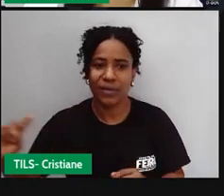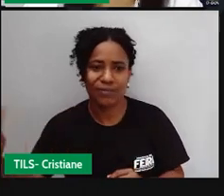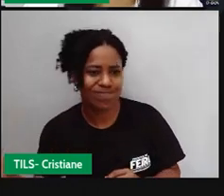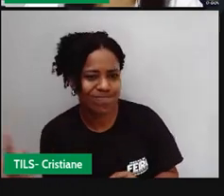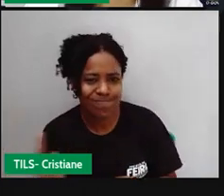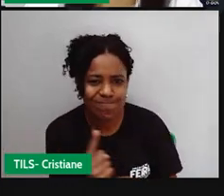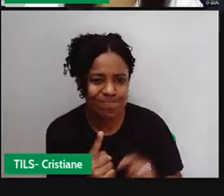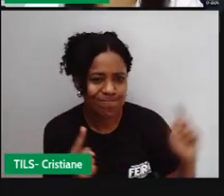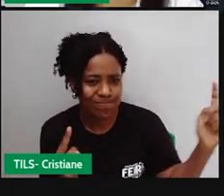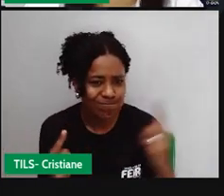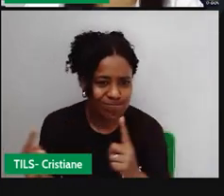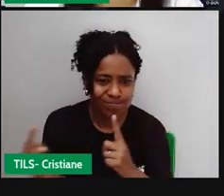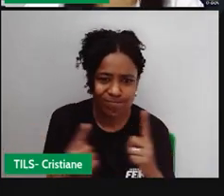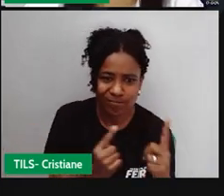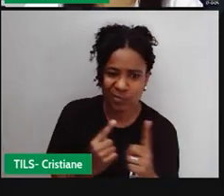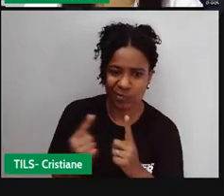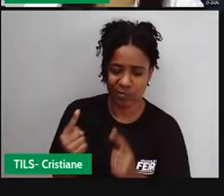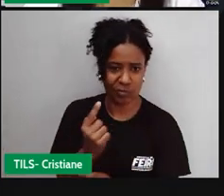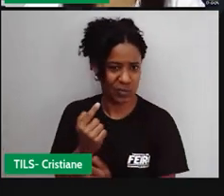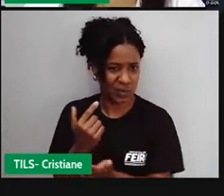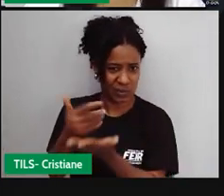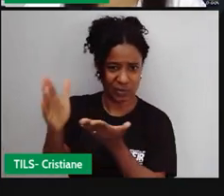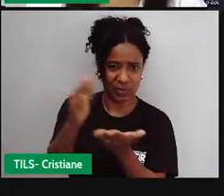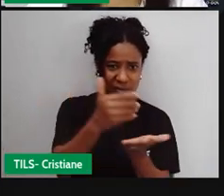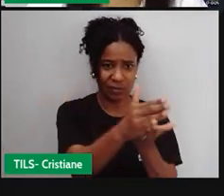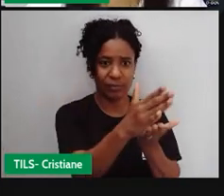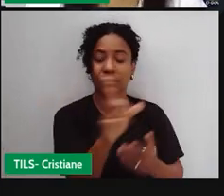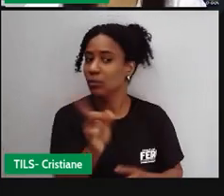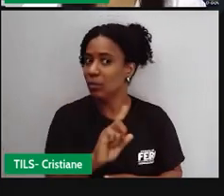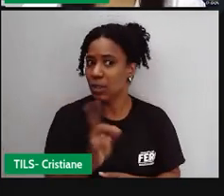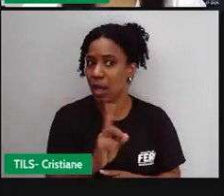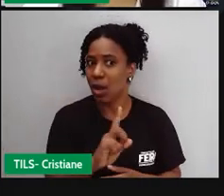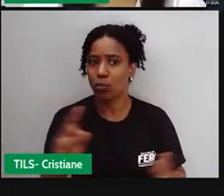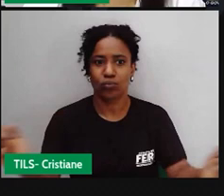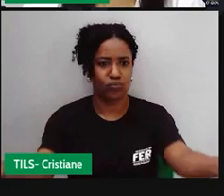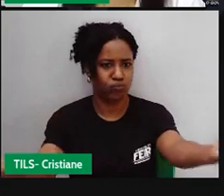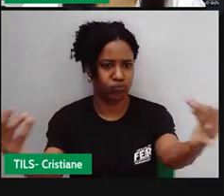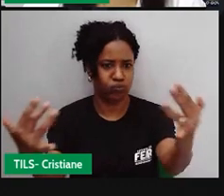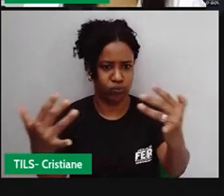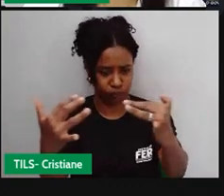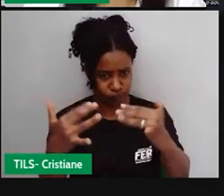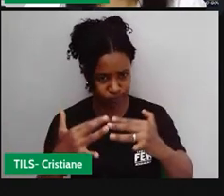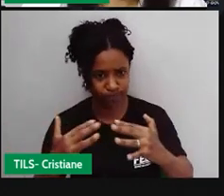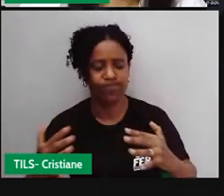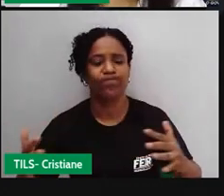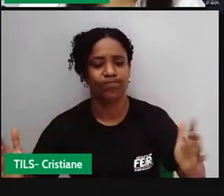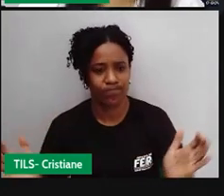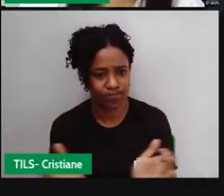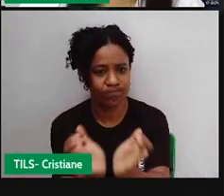fossem se refugiando, precisando ali do abrigo trazido pelos refúgios.